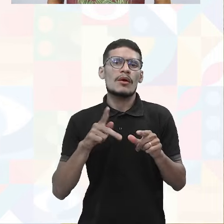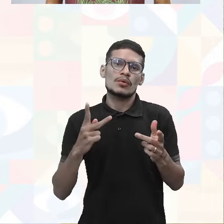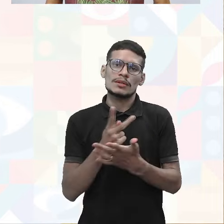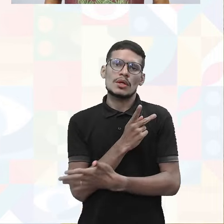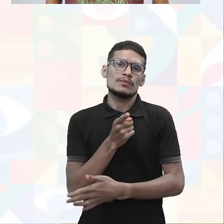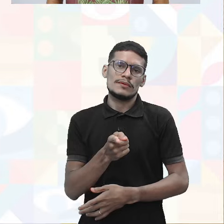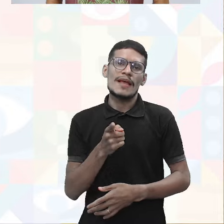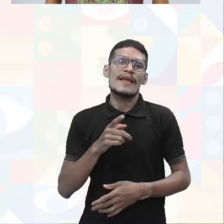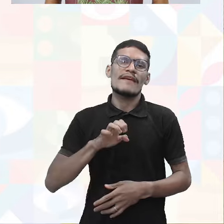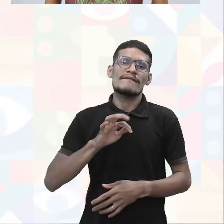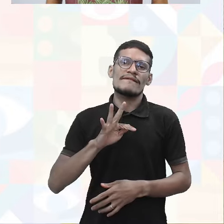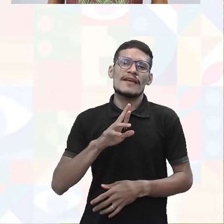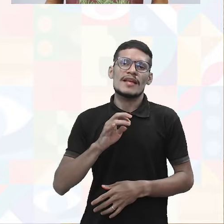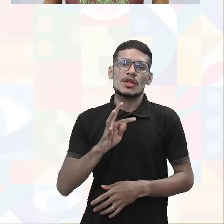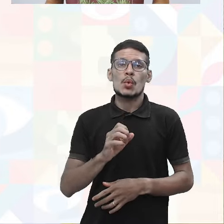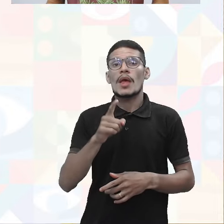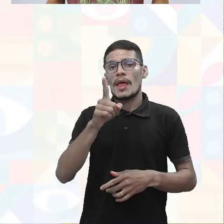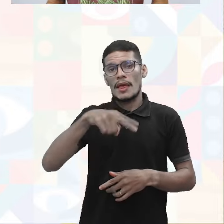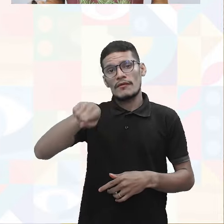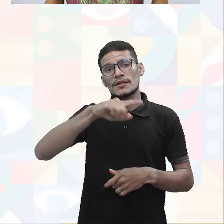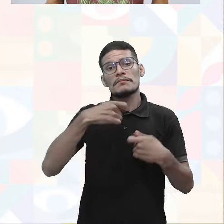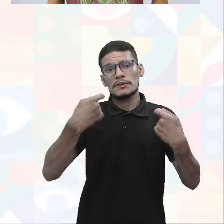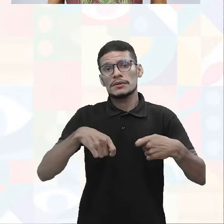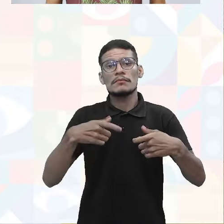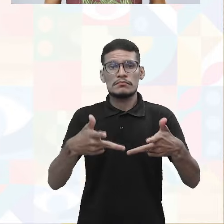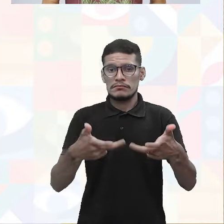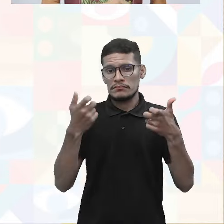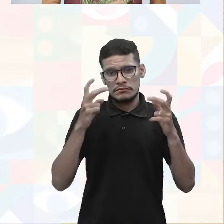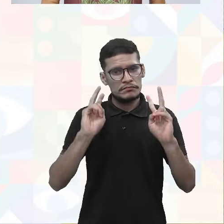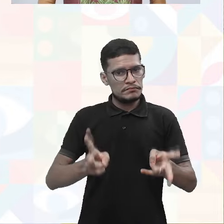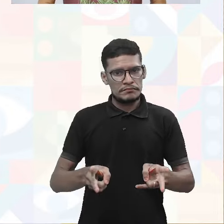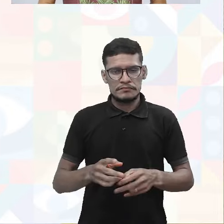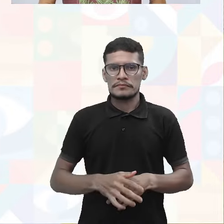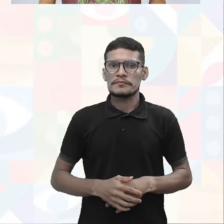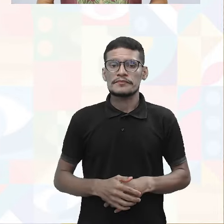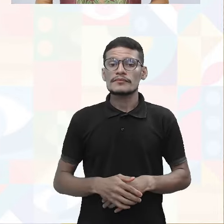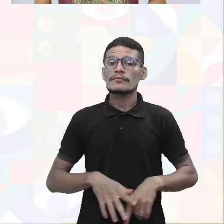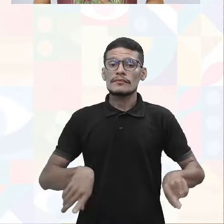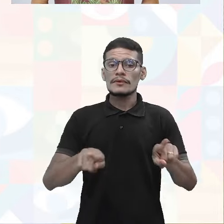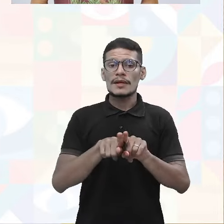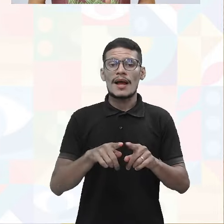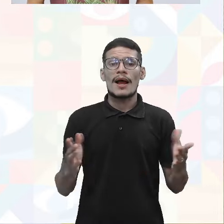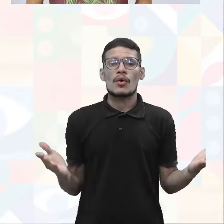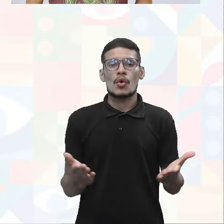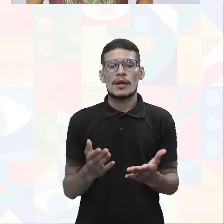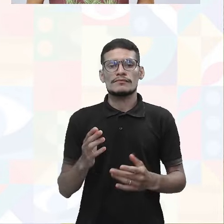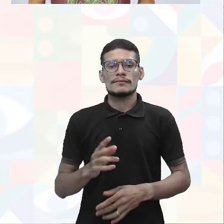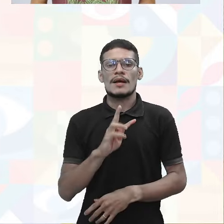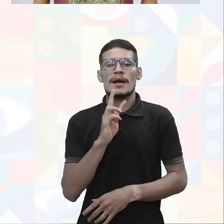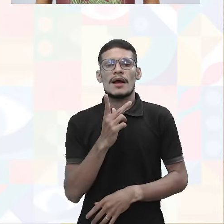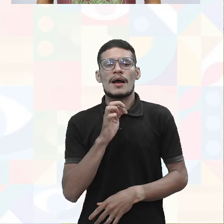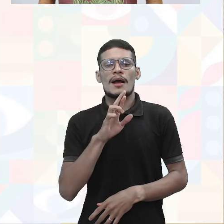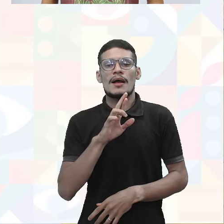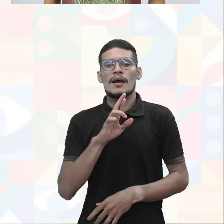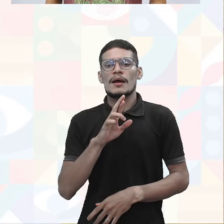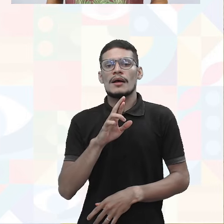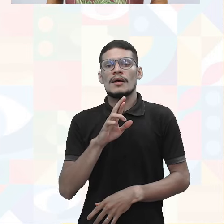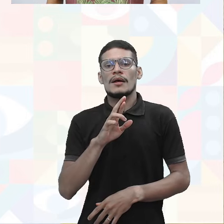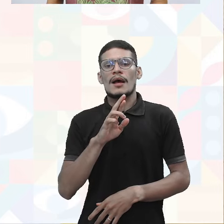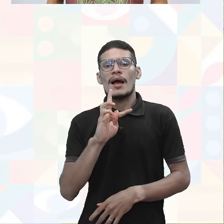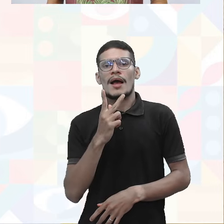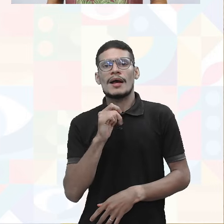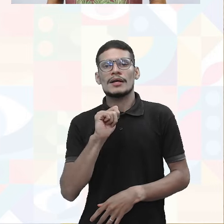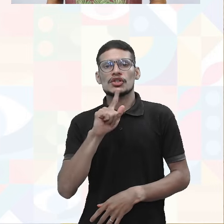sendo observado por vocês ao aplicar esse método. E agora, sobre o Hasop, é uma técnica que vai